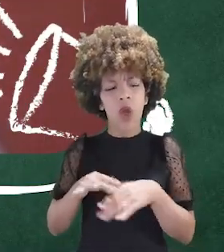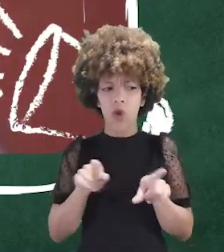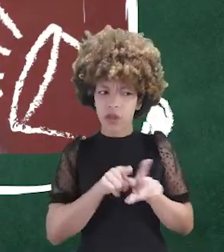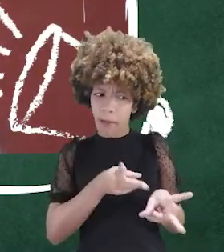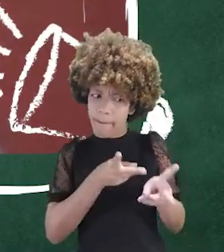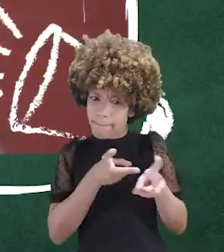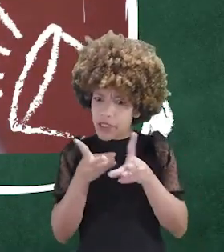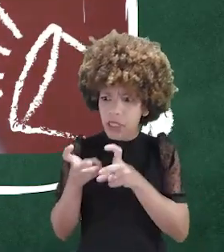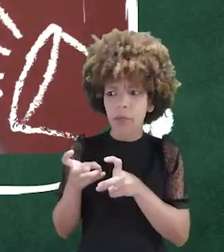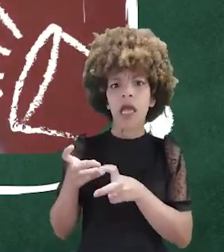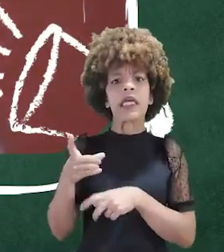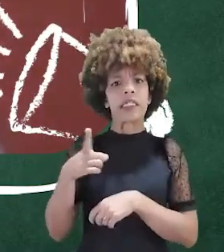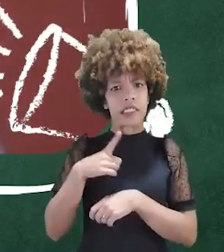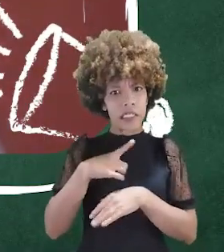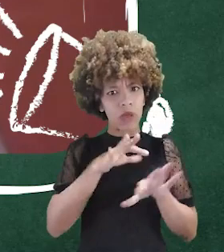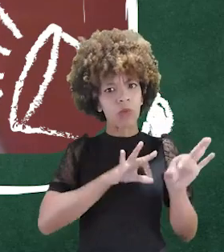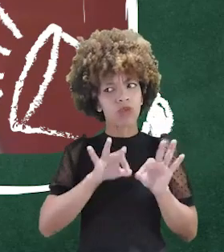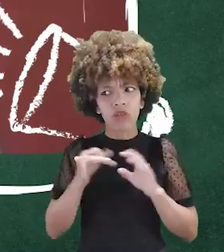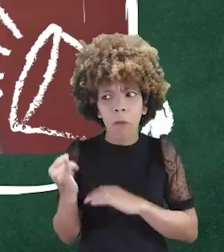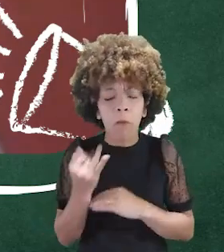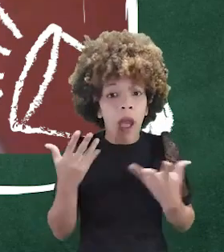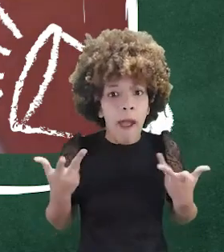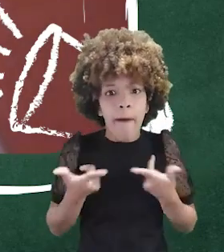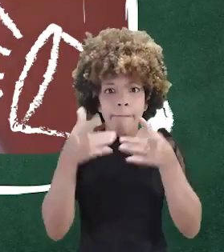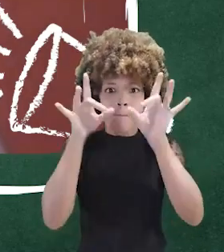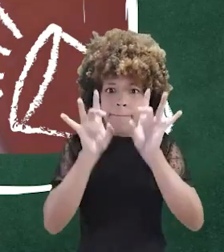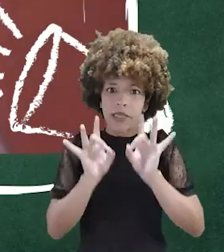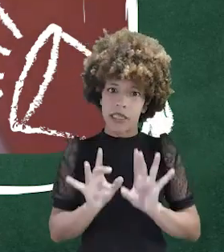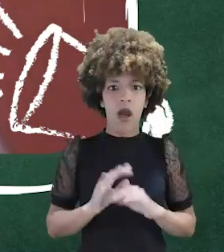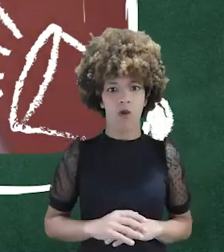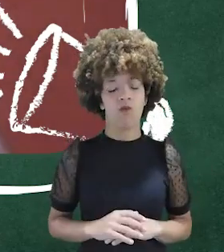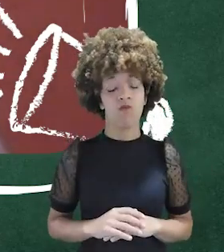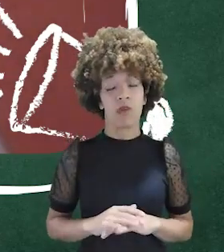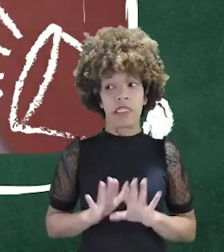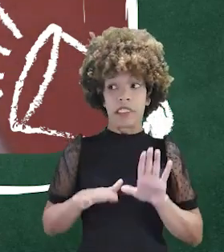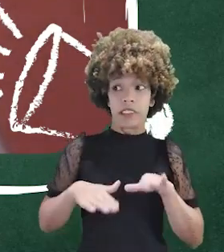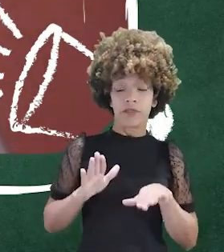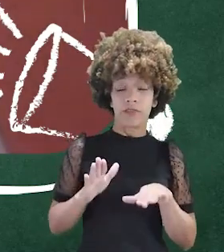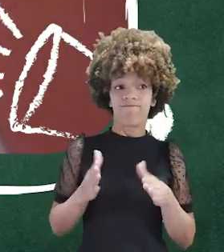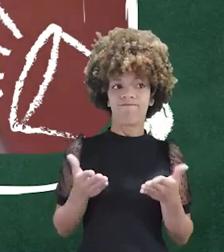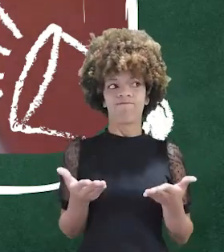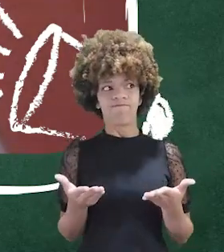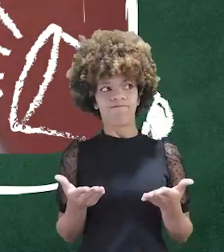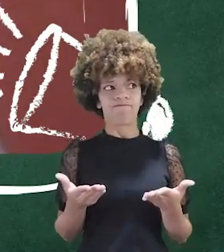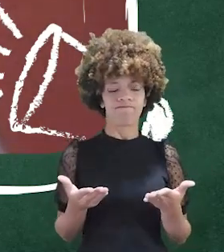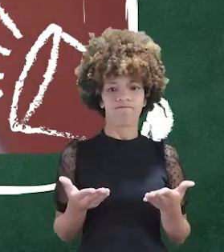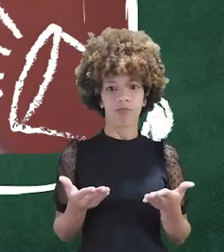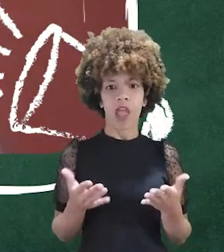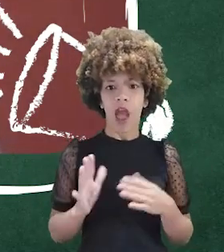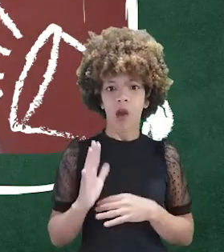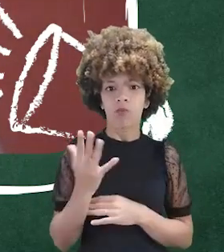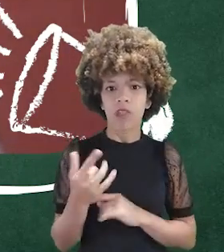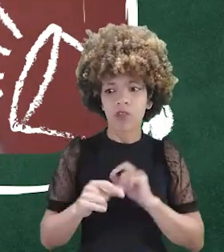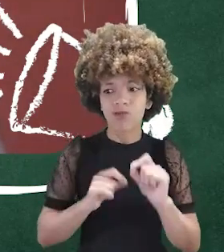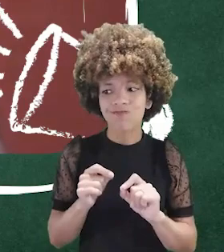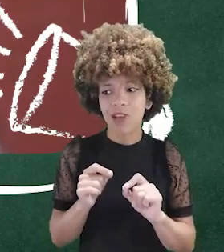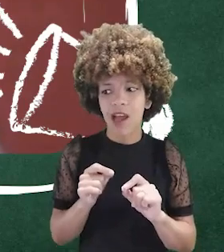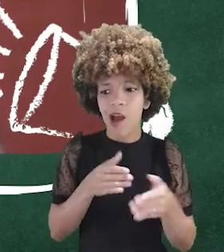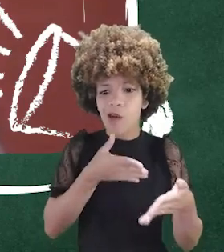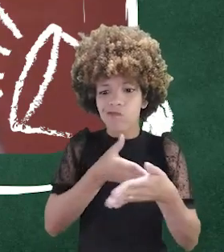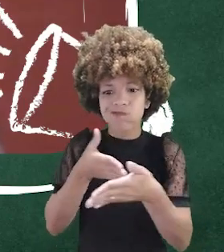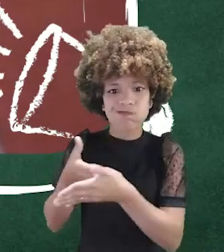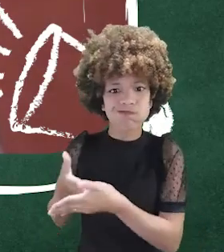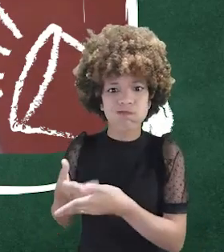também vejo que tem uma causa muito linda acontecendo aqui. E muitas vezes, isso acaba não sendo